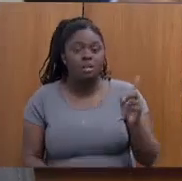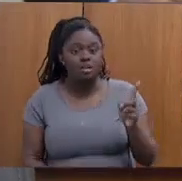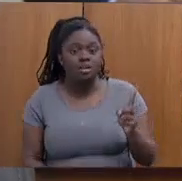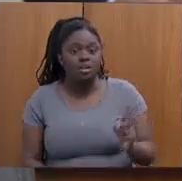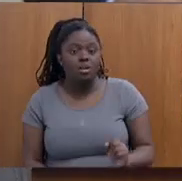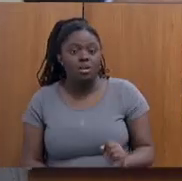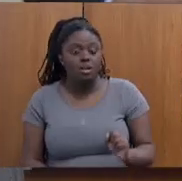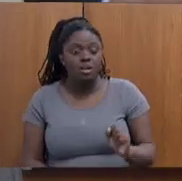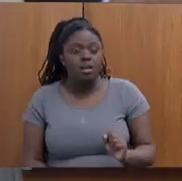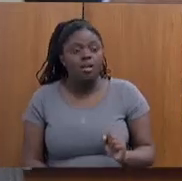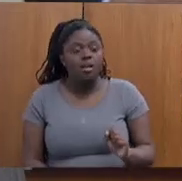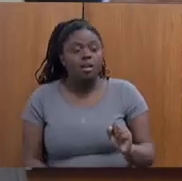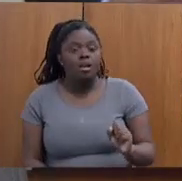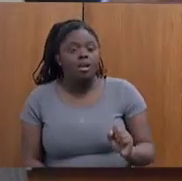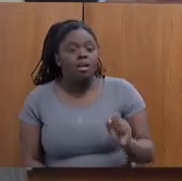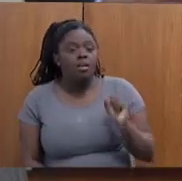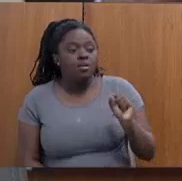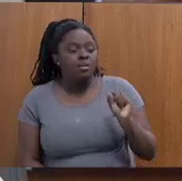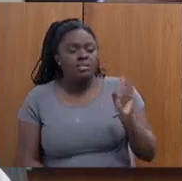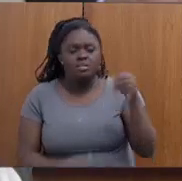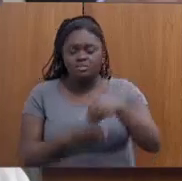não cabe ao Estado, não cabe.